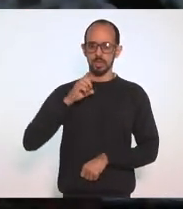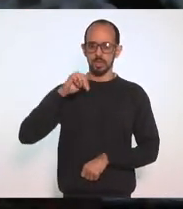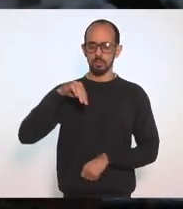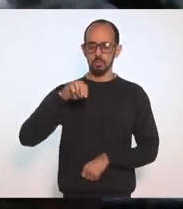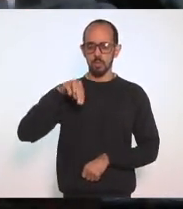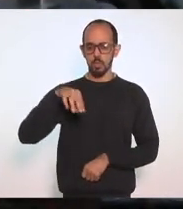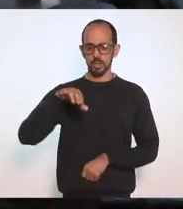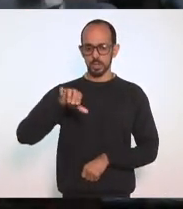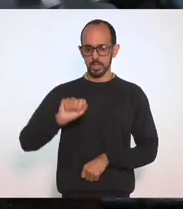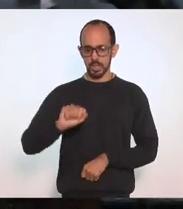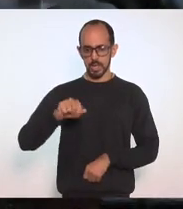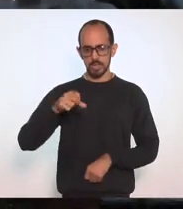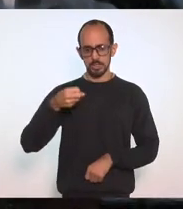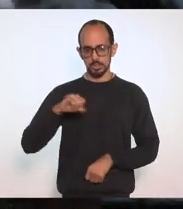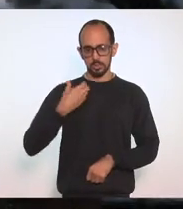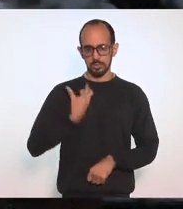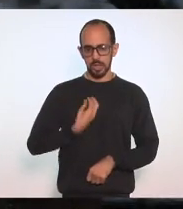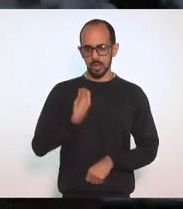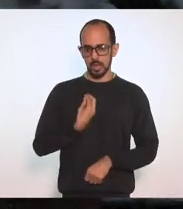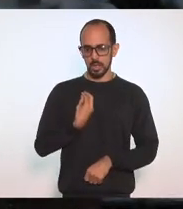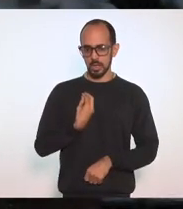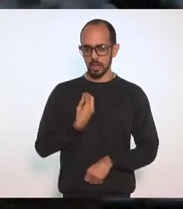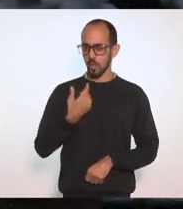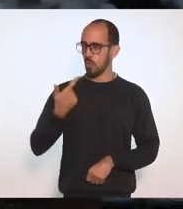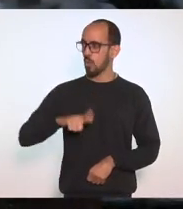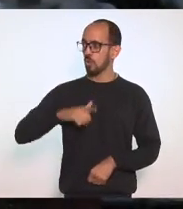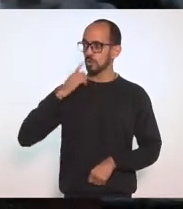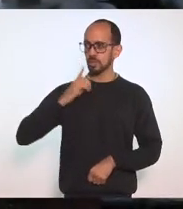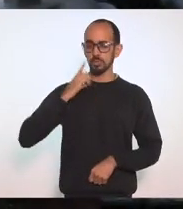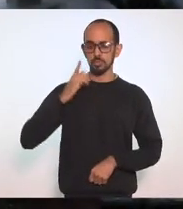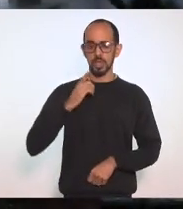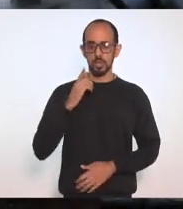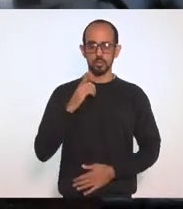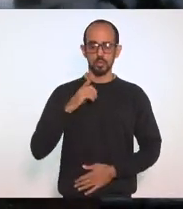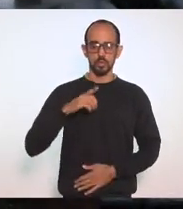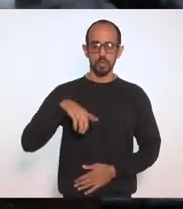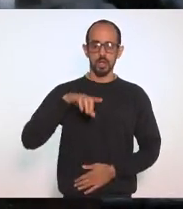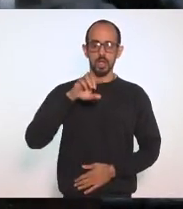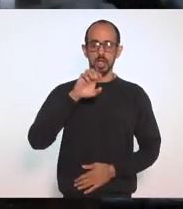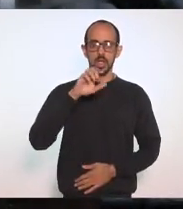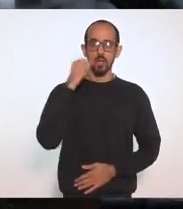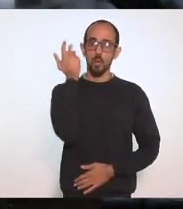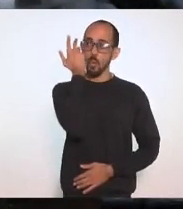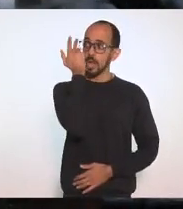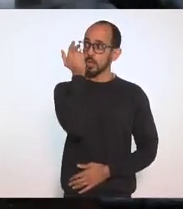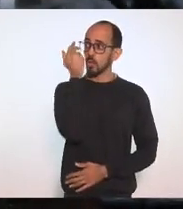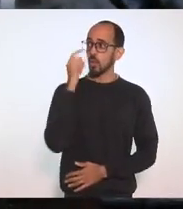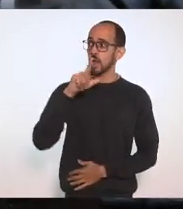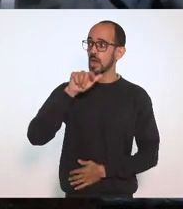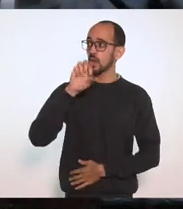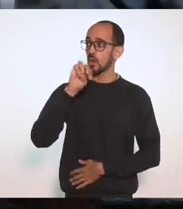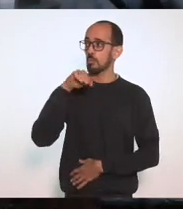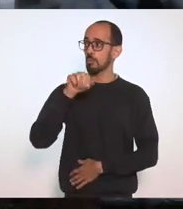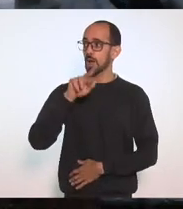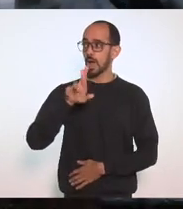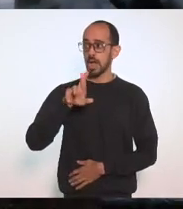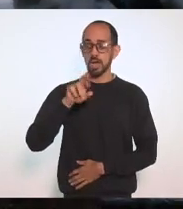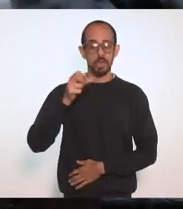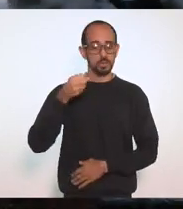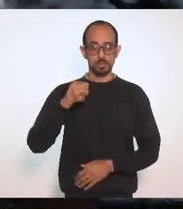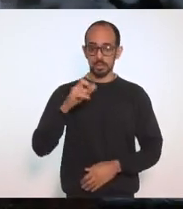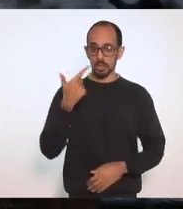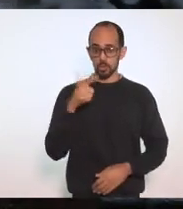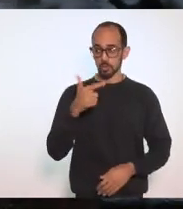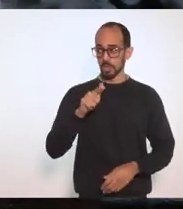Não se fazendo presente Próximo orador escrito É o nobre deputado Eleomar Coelho Não havendo mais